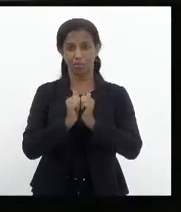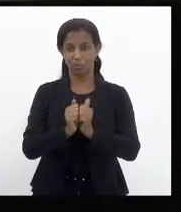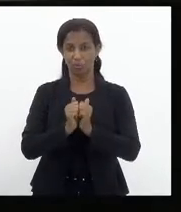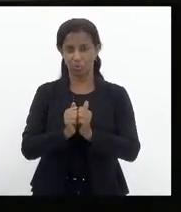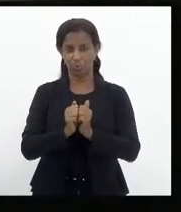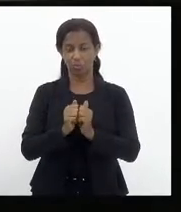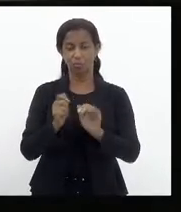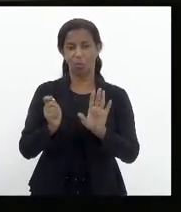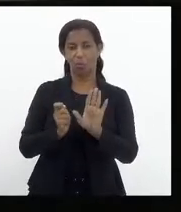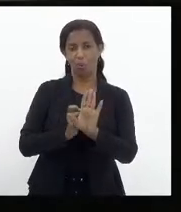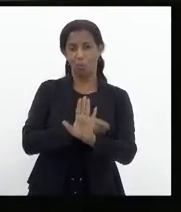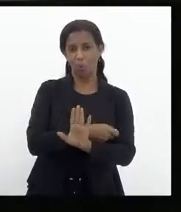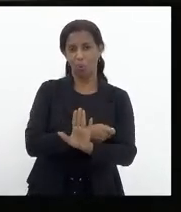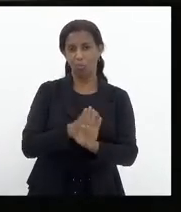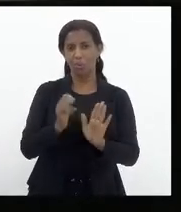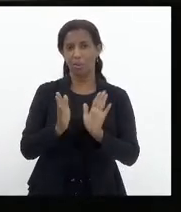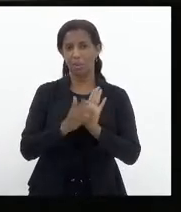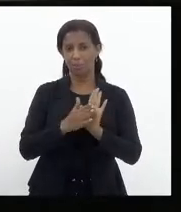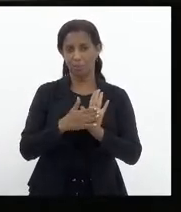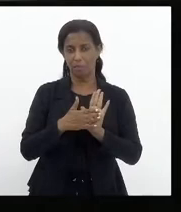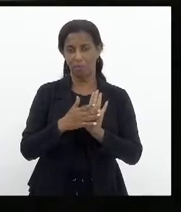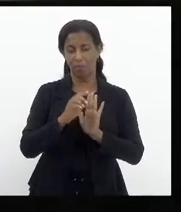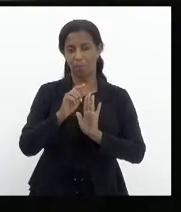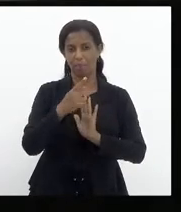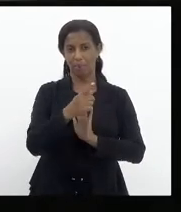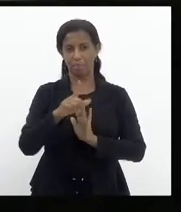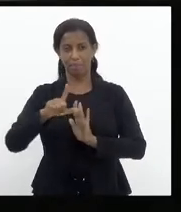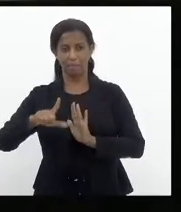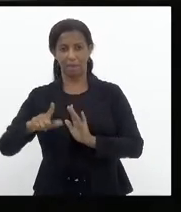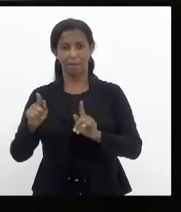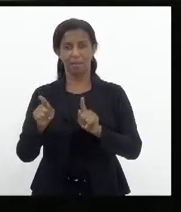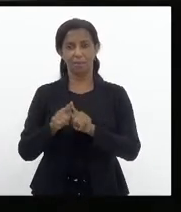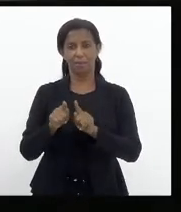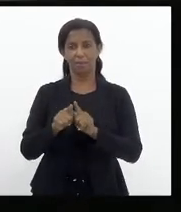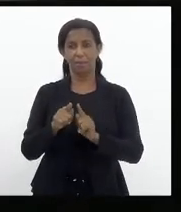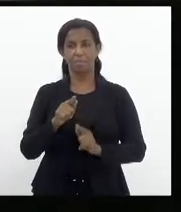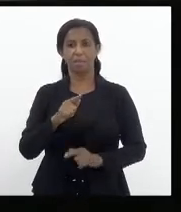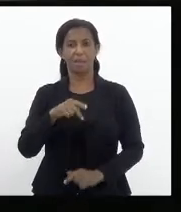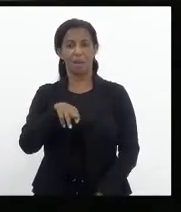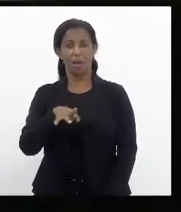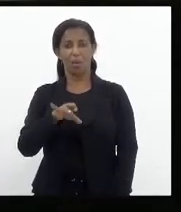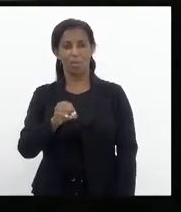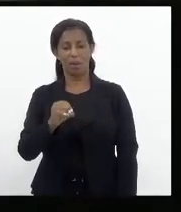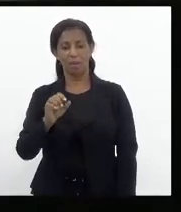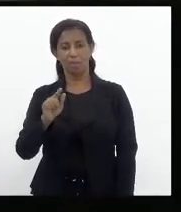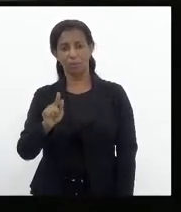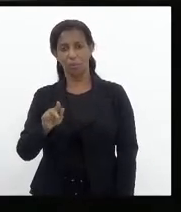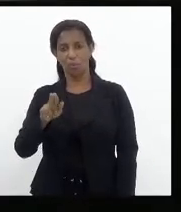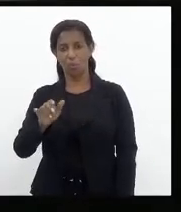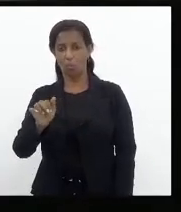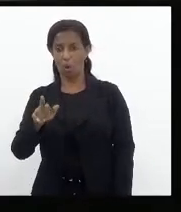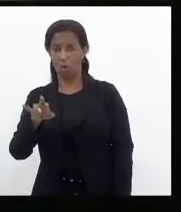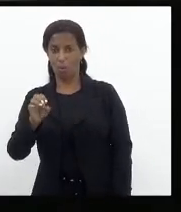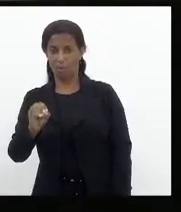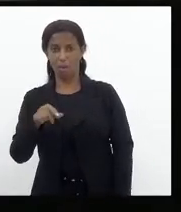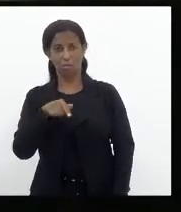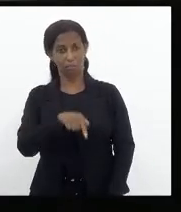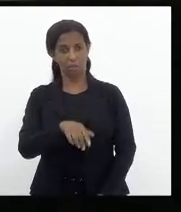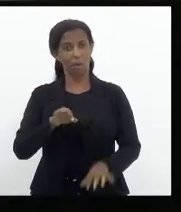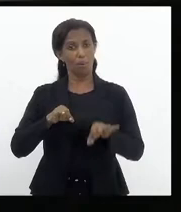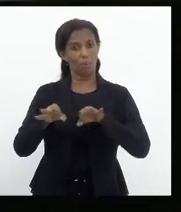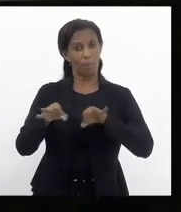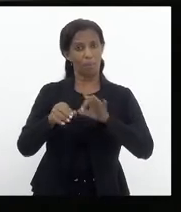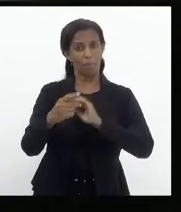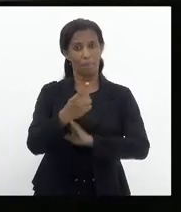coautoria. Fazer uma saudação especial também ao deputado Márcio Gualberto, porque esse é um projeto